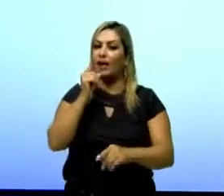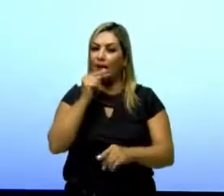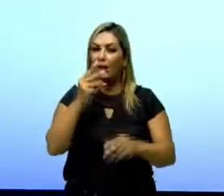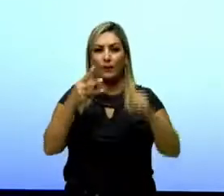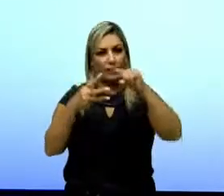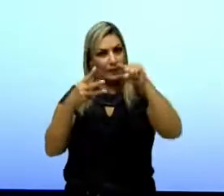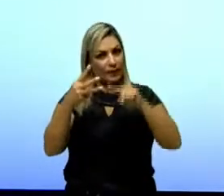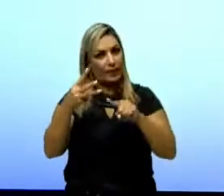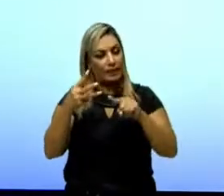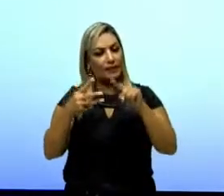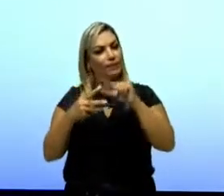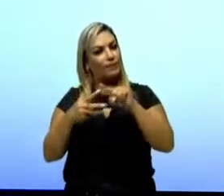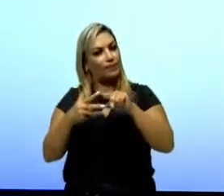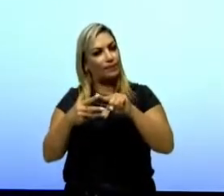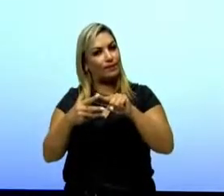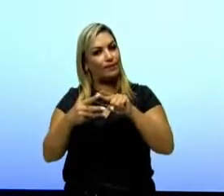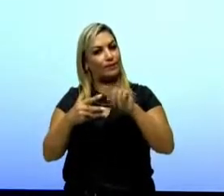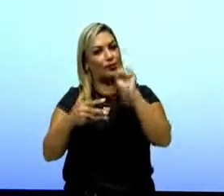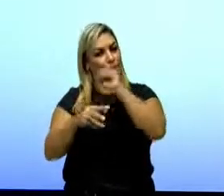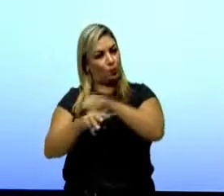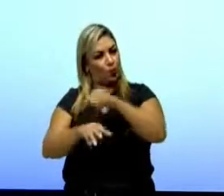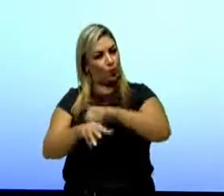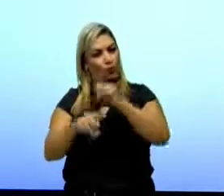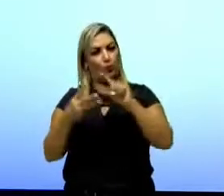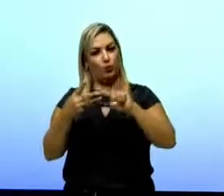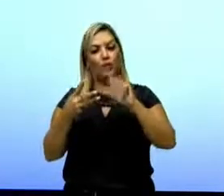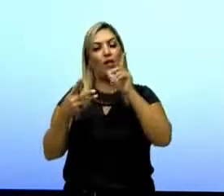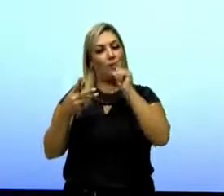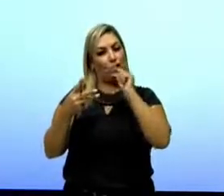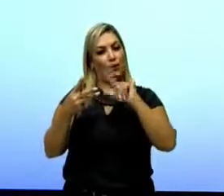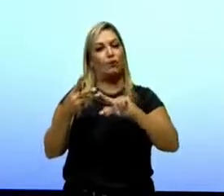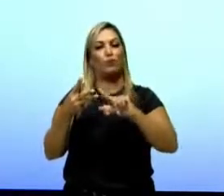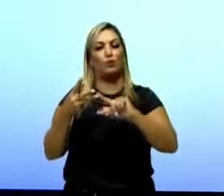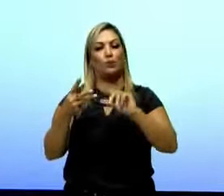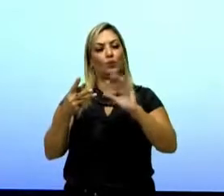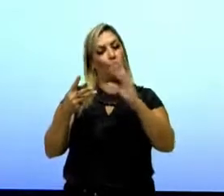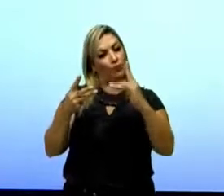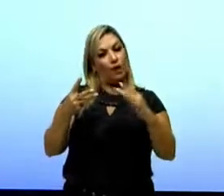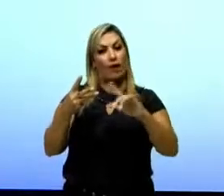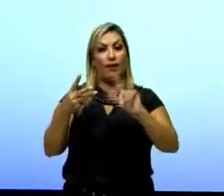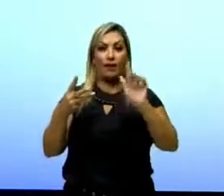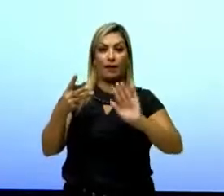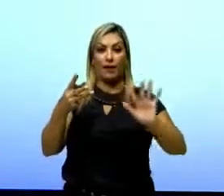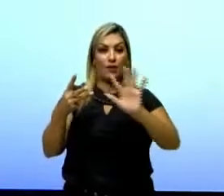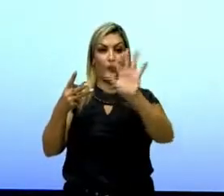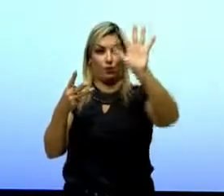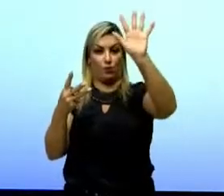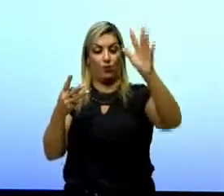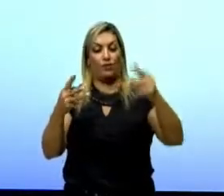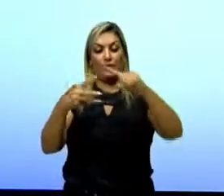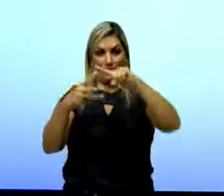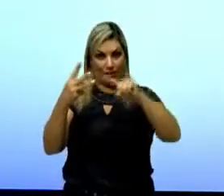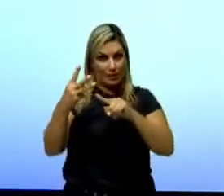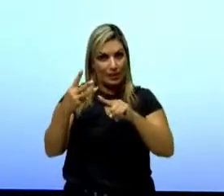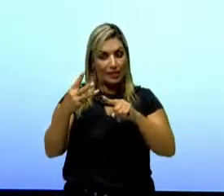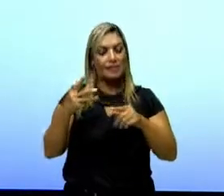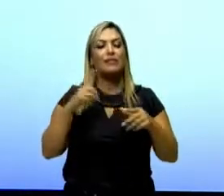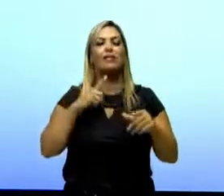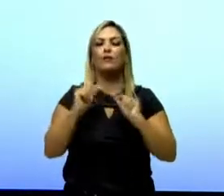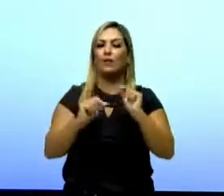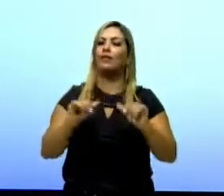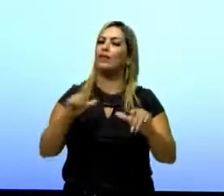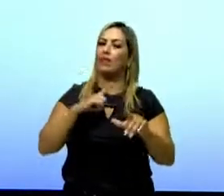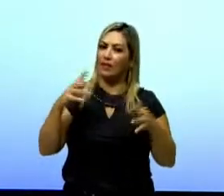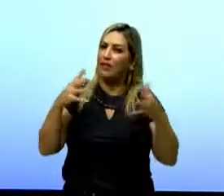seus três estados físicos, sólido, líquido e gás. Estes três estados vão